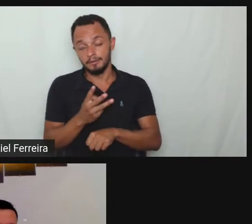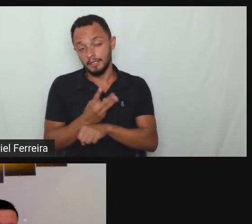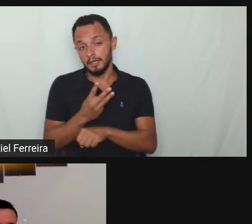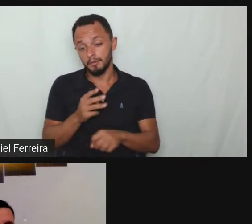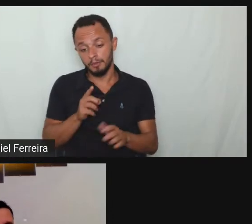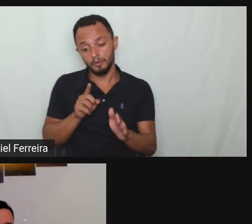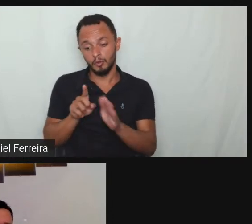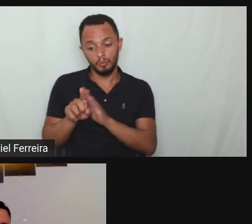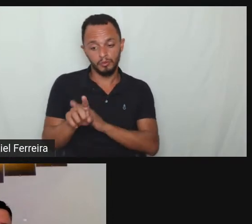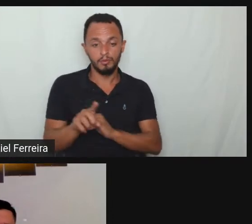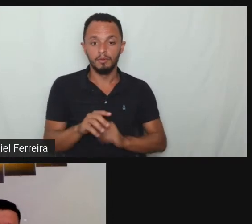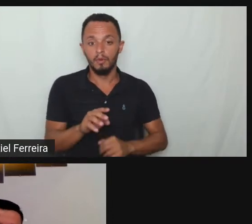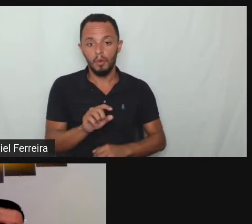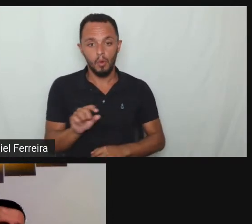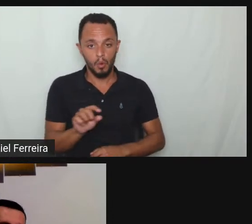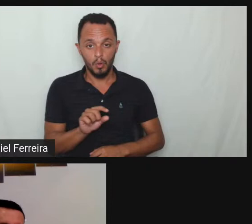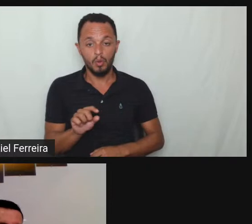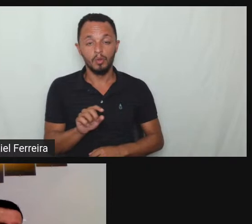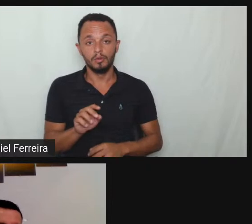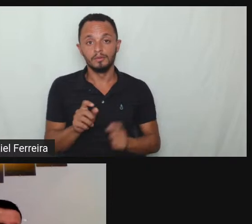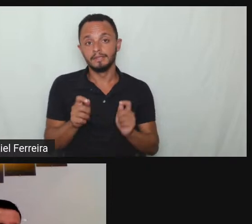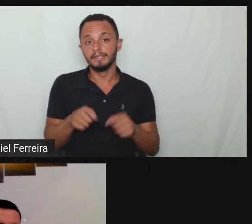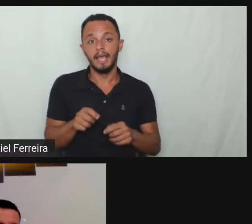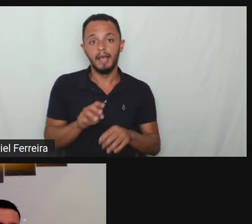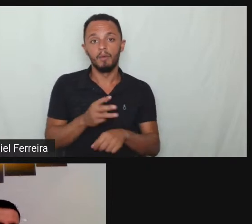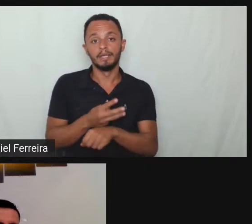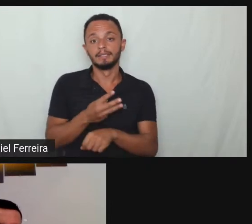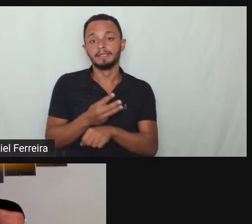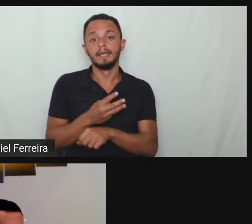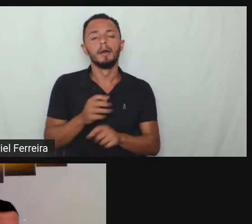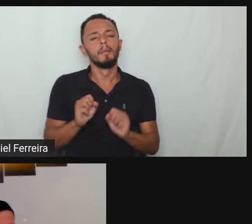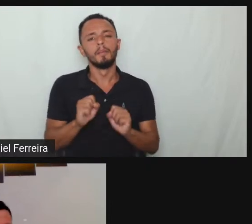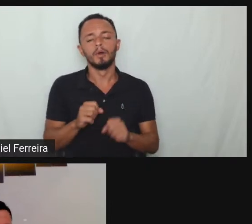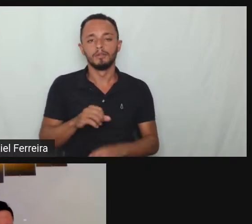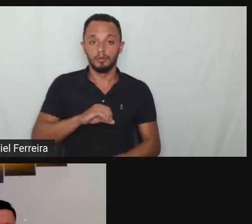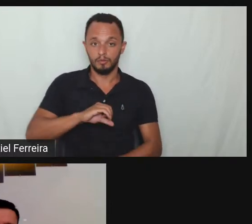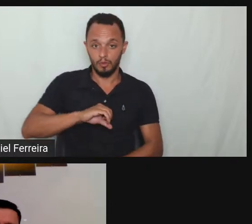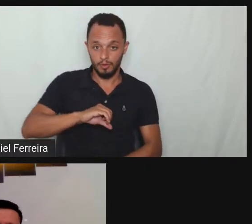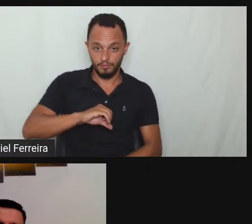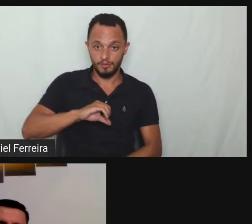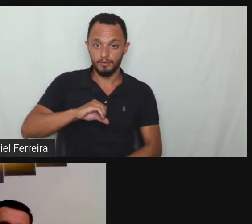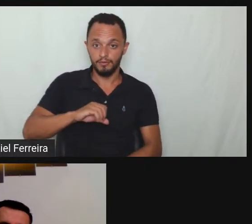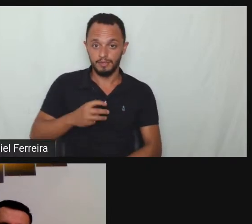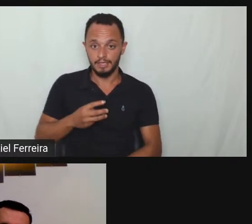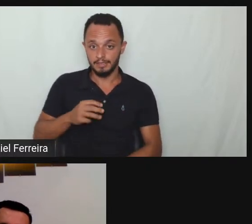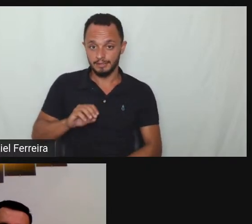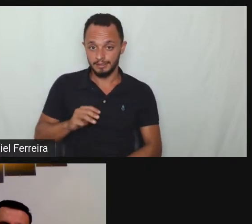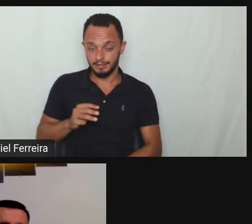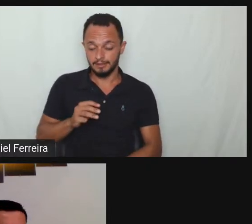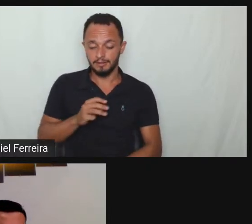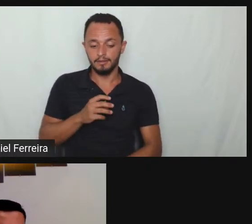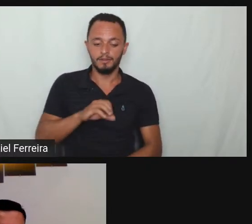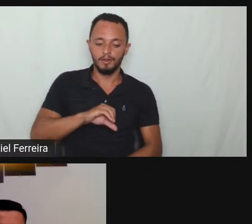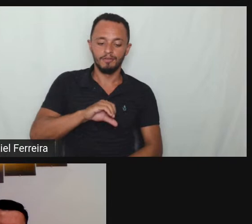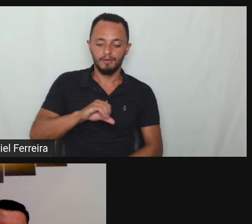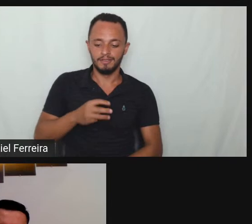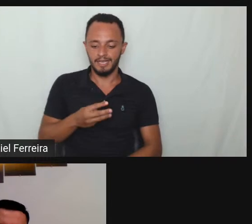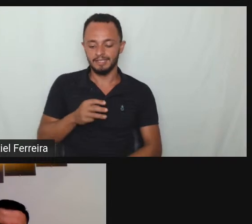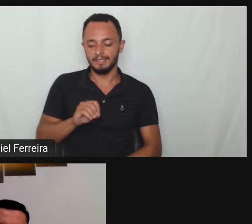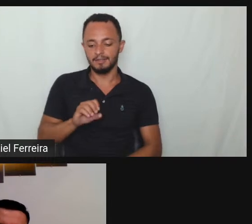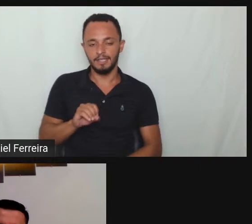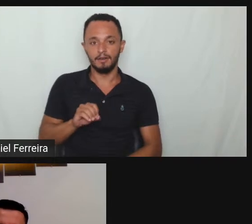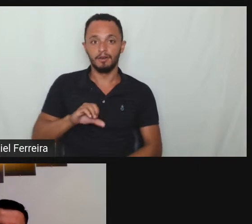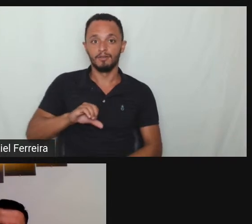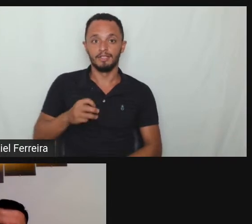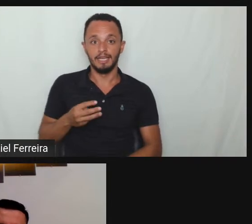vou deixar aqui mas também consegue pegar lá na página do instagram que é o 99300 0424 mandando lá